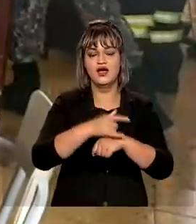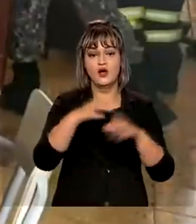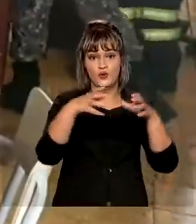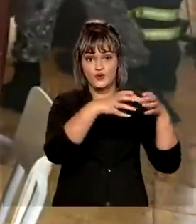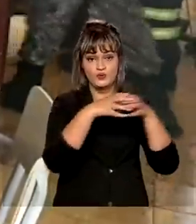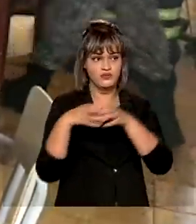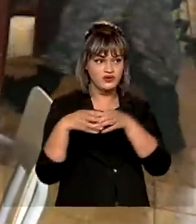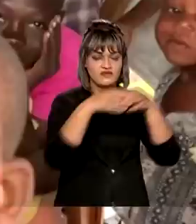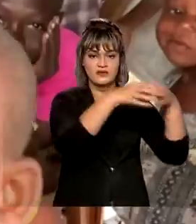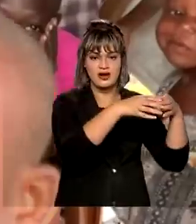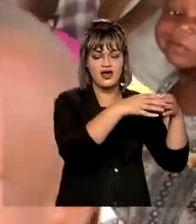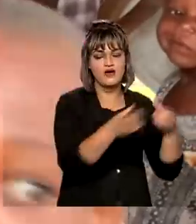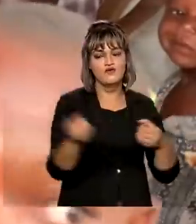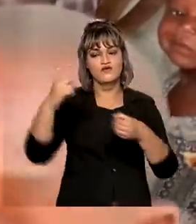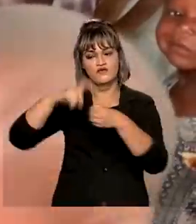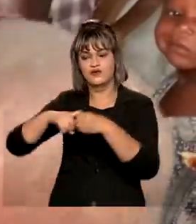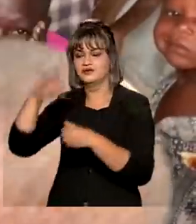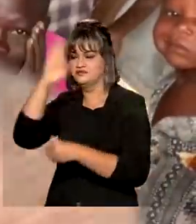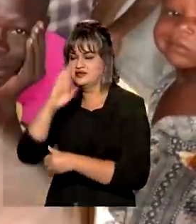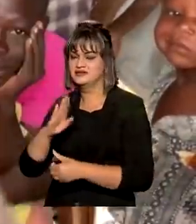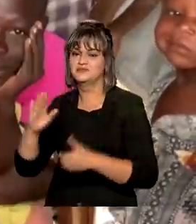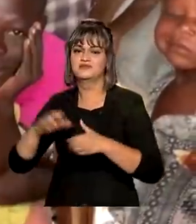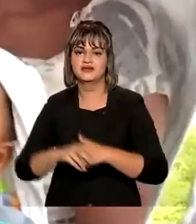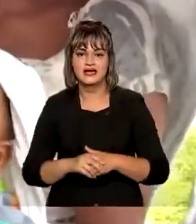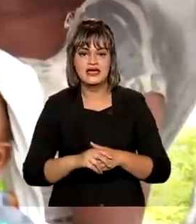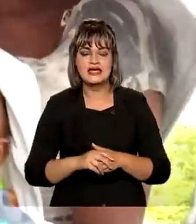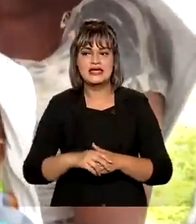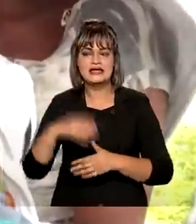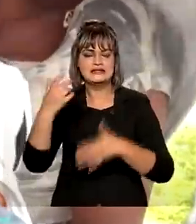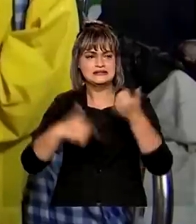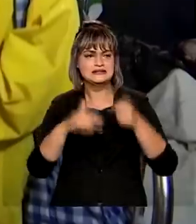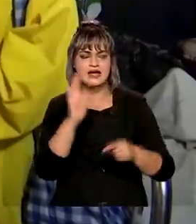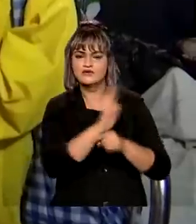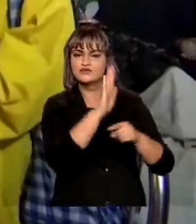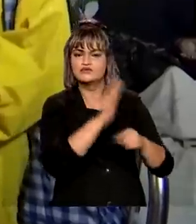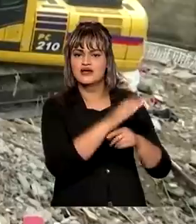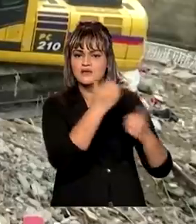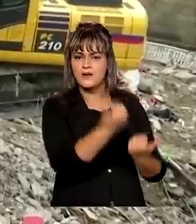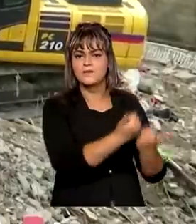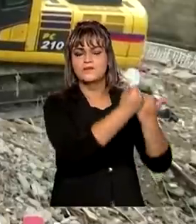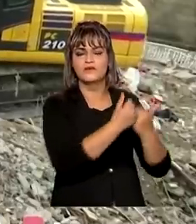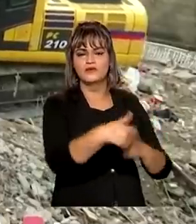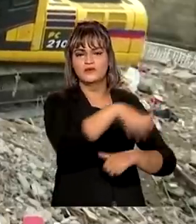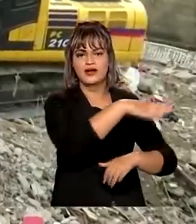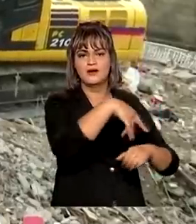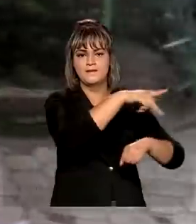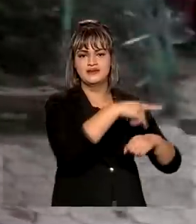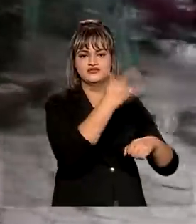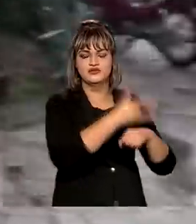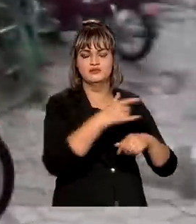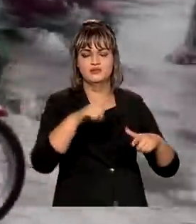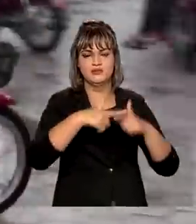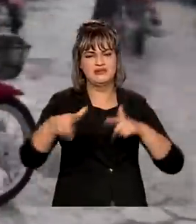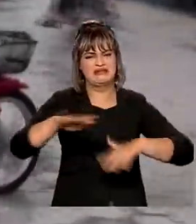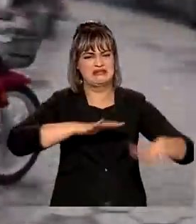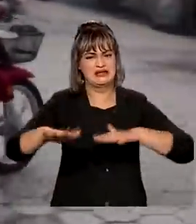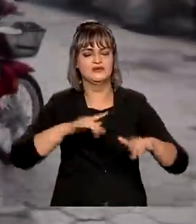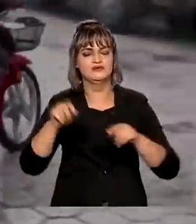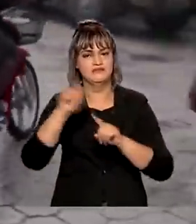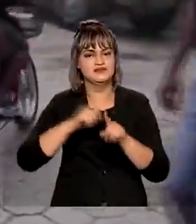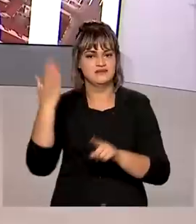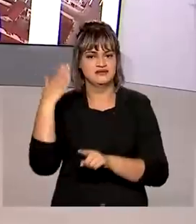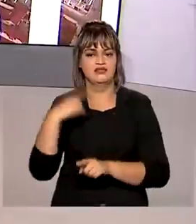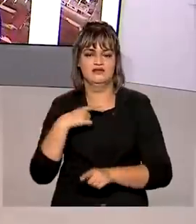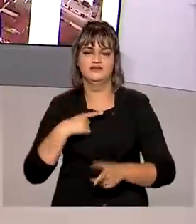participaram de missão humanitária retornam ao Brasil. Eles prestaram assistência à população haitiana afetada pelo terremoto no mês